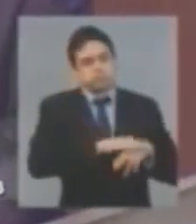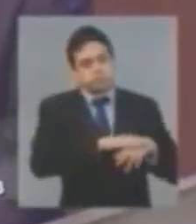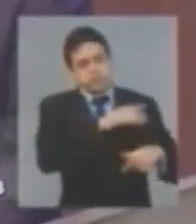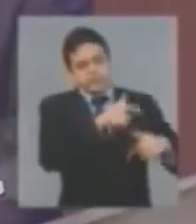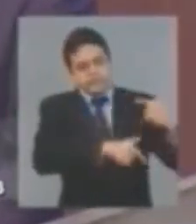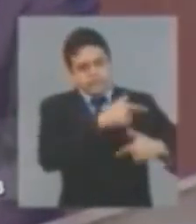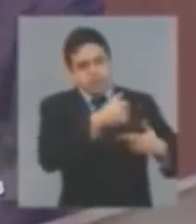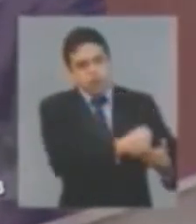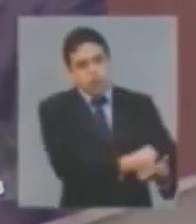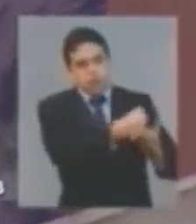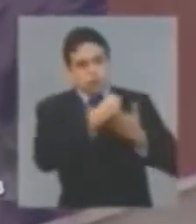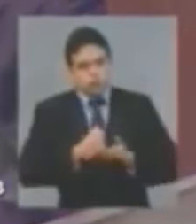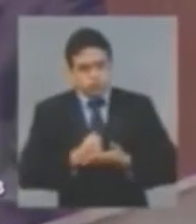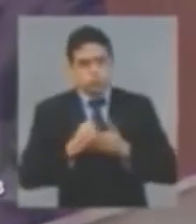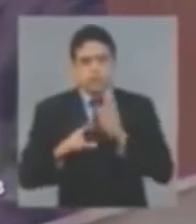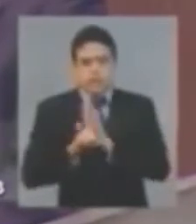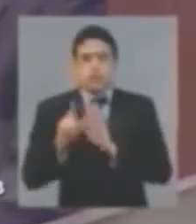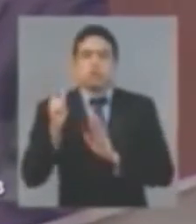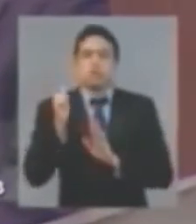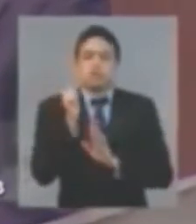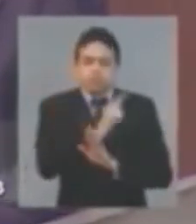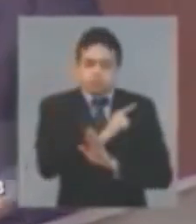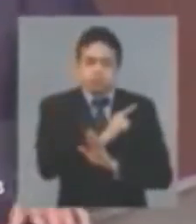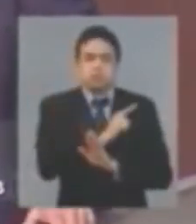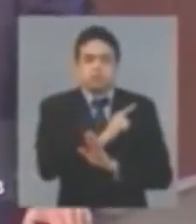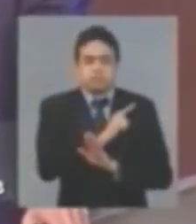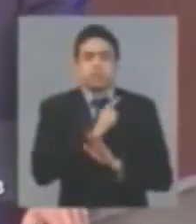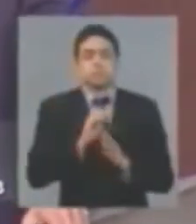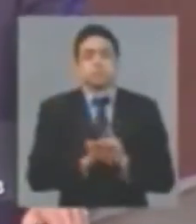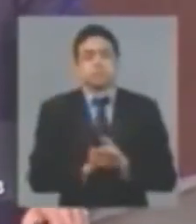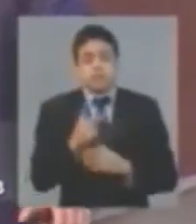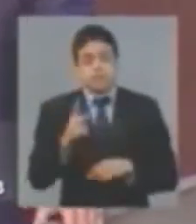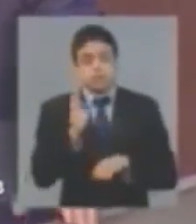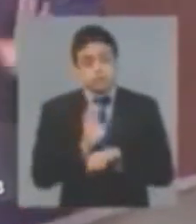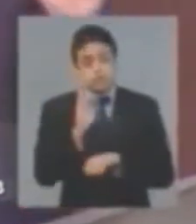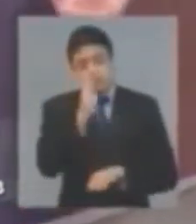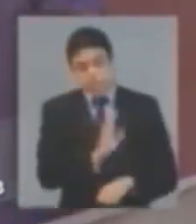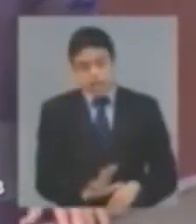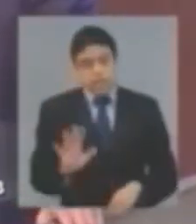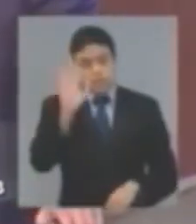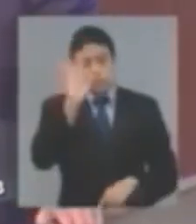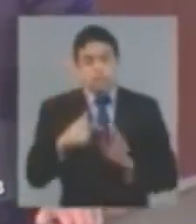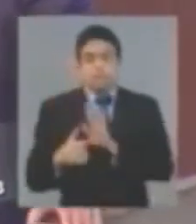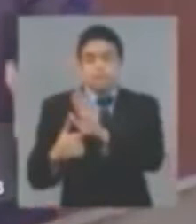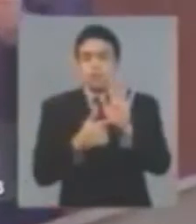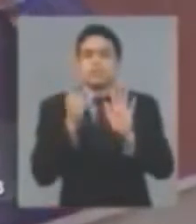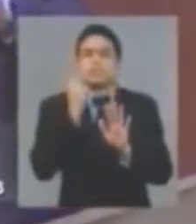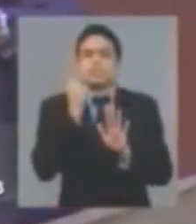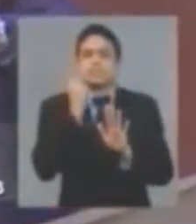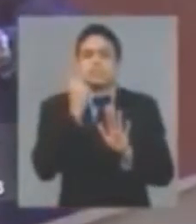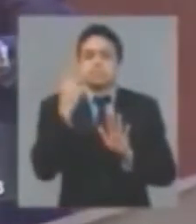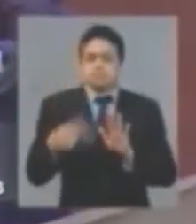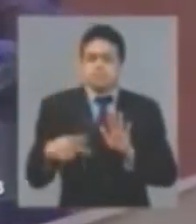para que não só convalidasse essa lei no Brasil, mostrando para todos os cearenses que